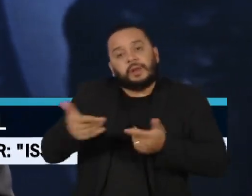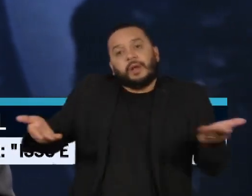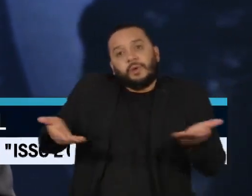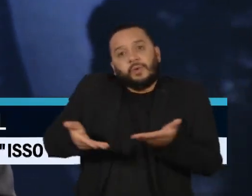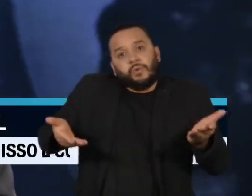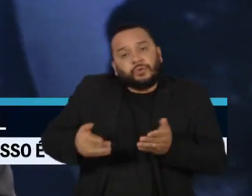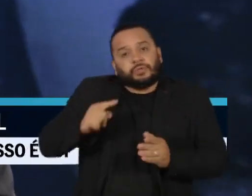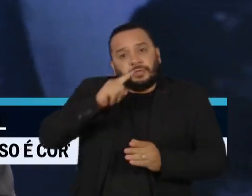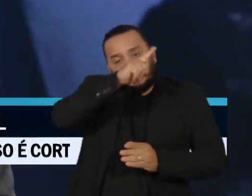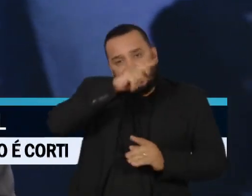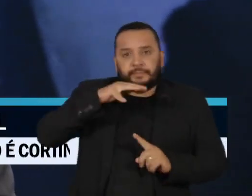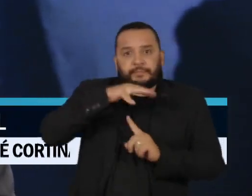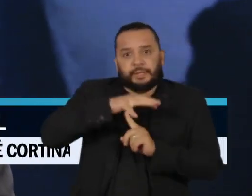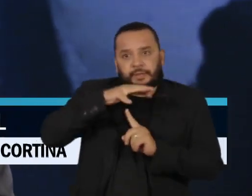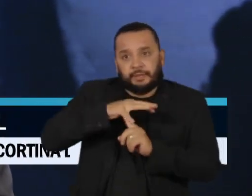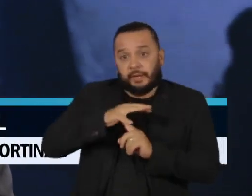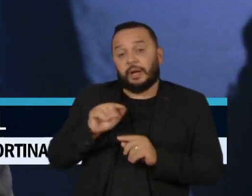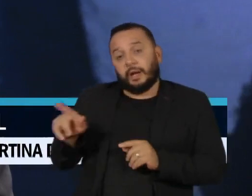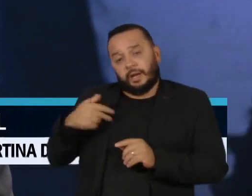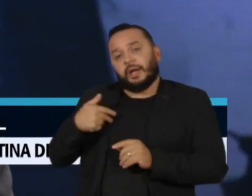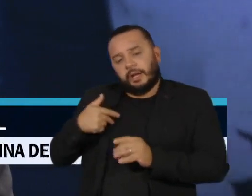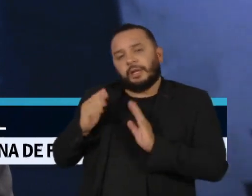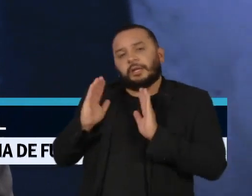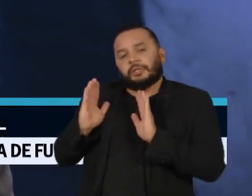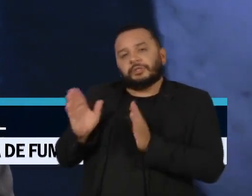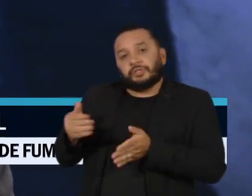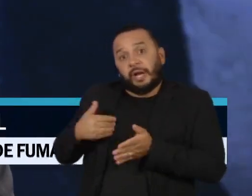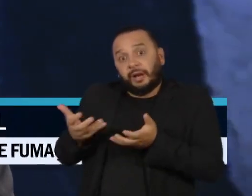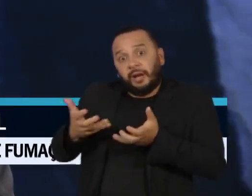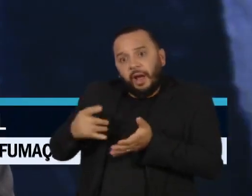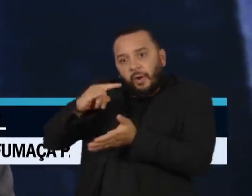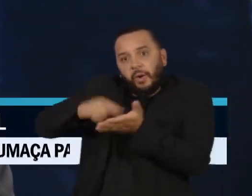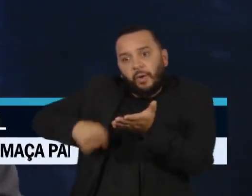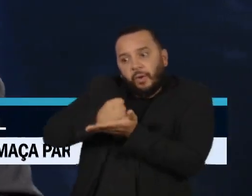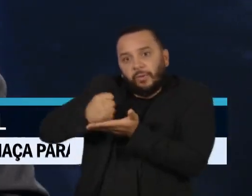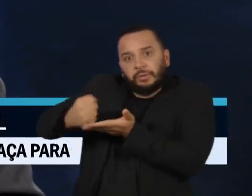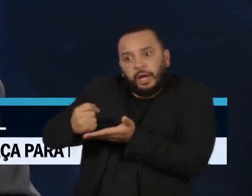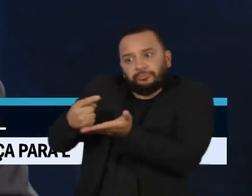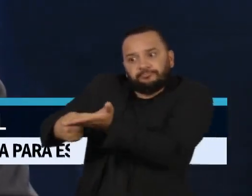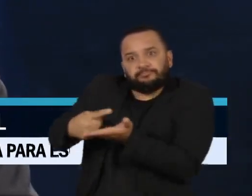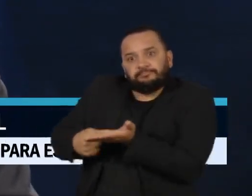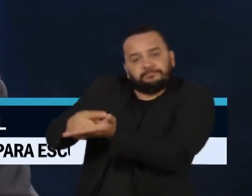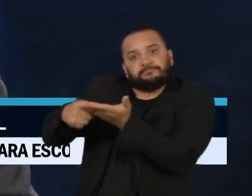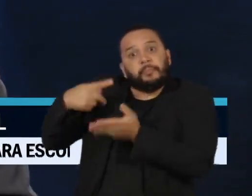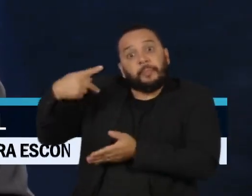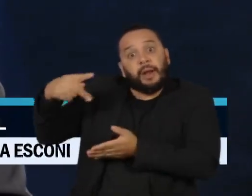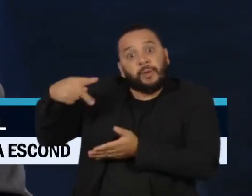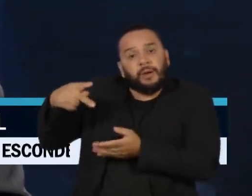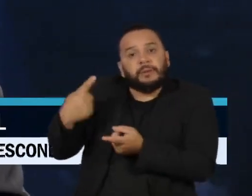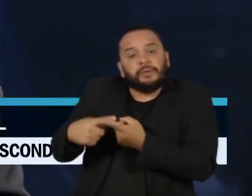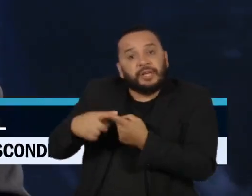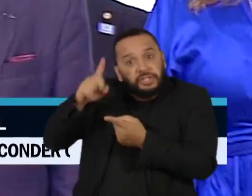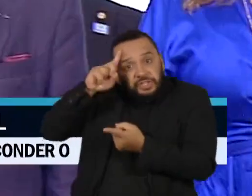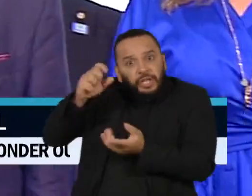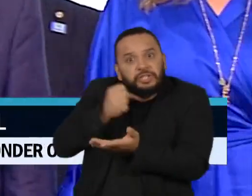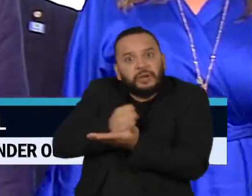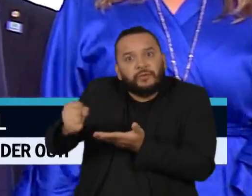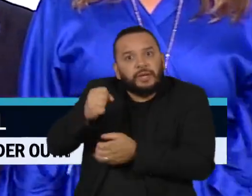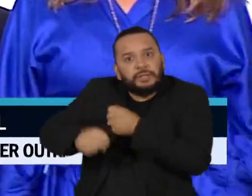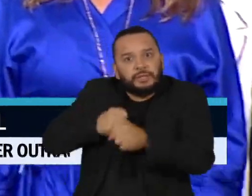o cargo com o desafio de renegociar o contrato com o Paraguai, que vence este ano e pode ter reflexo na conta de luz.